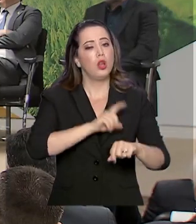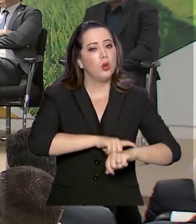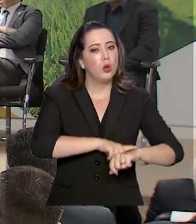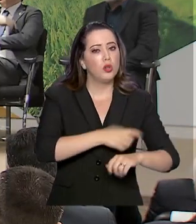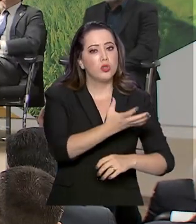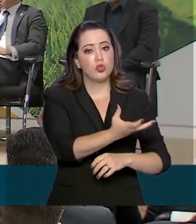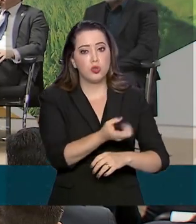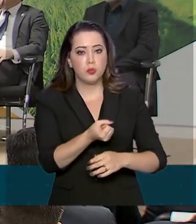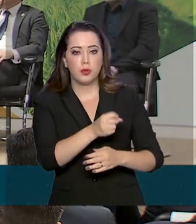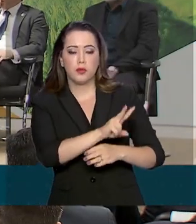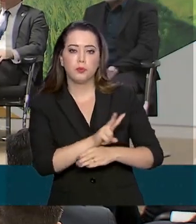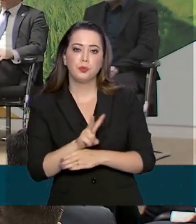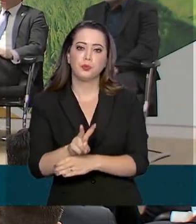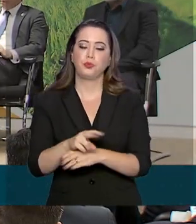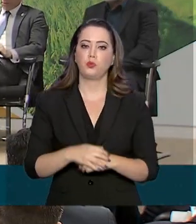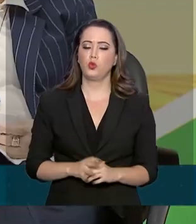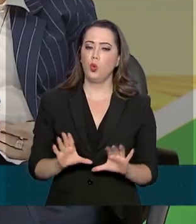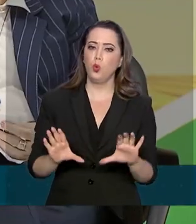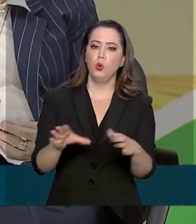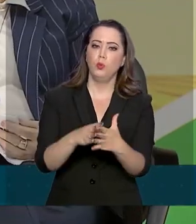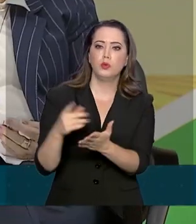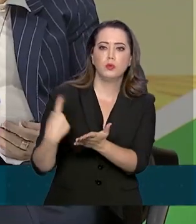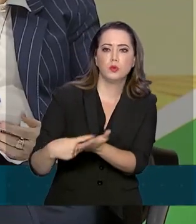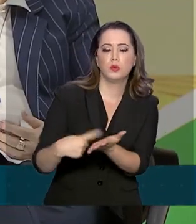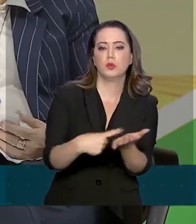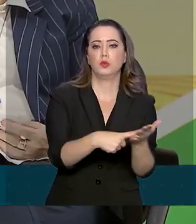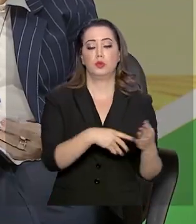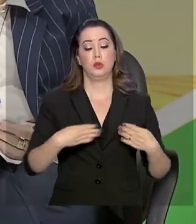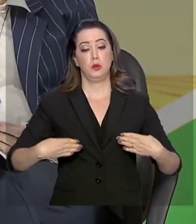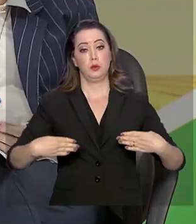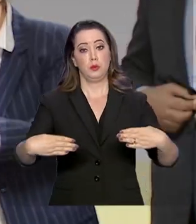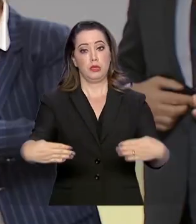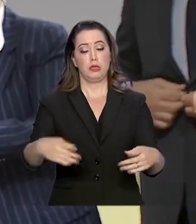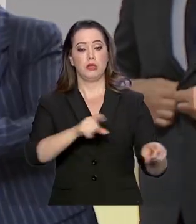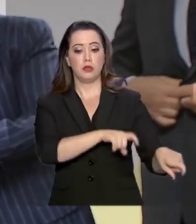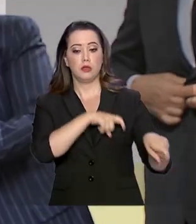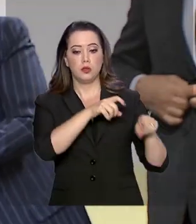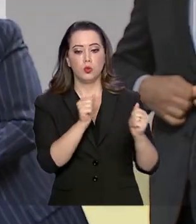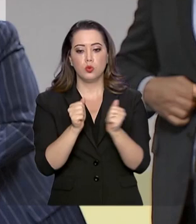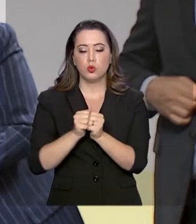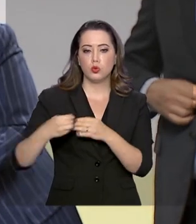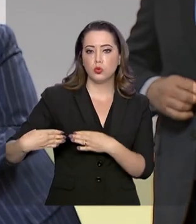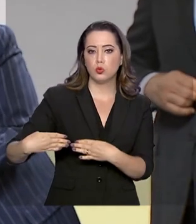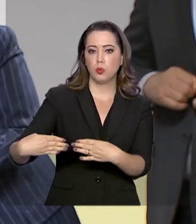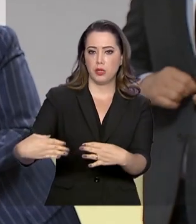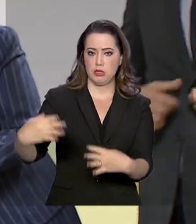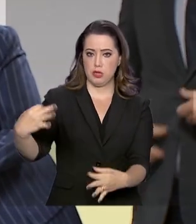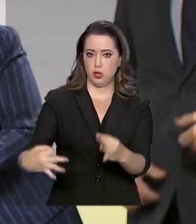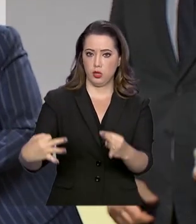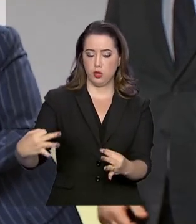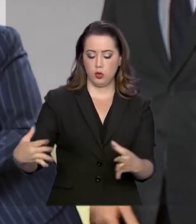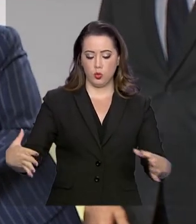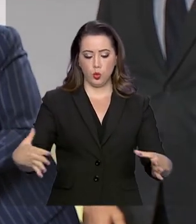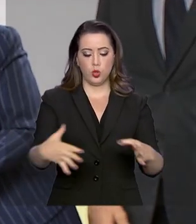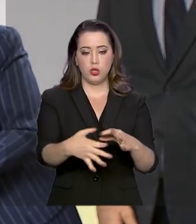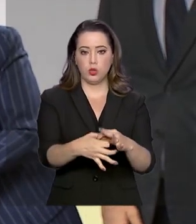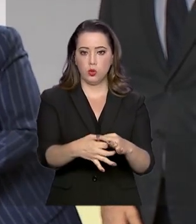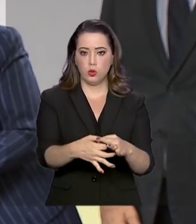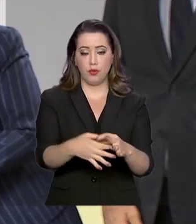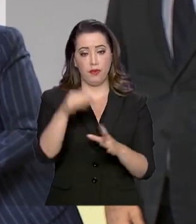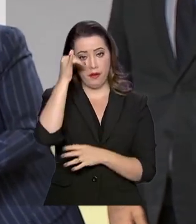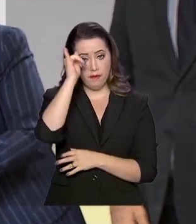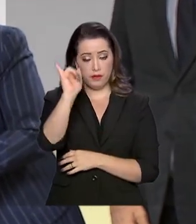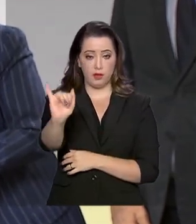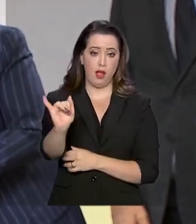Um acordo de ação conjunta entre os Ministérios da Agricultura e da Justiça vai prevenir a ocorrência da